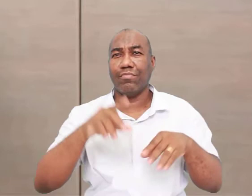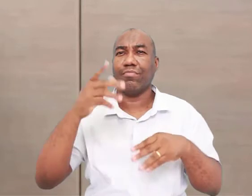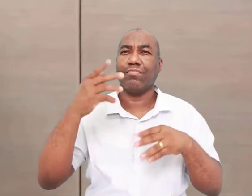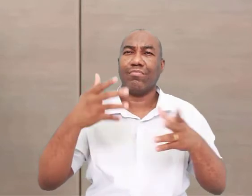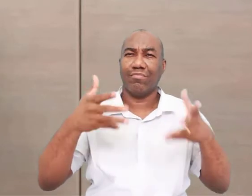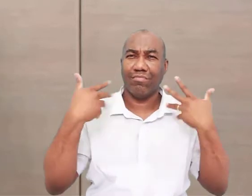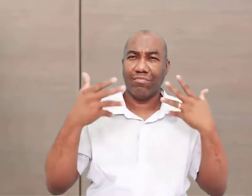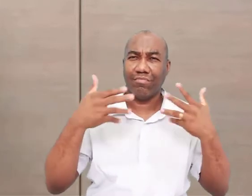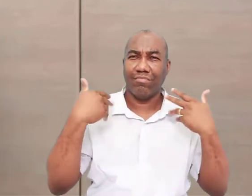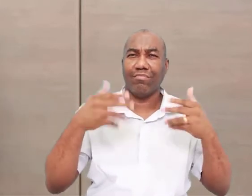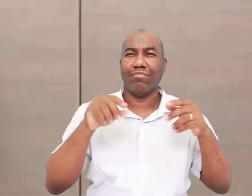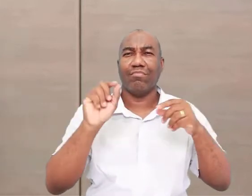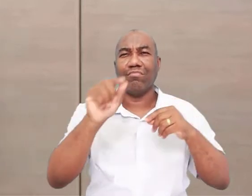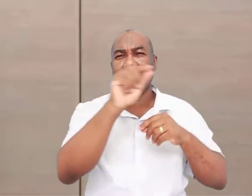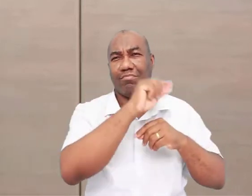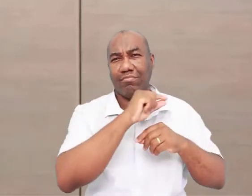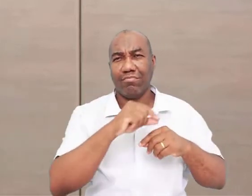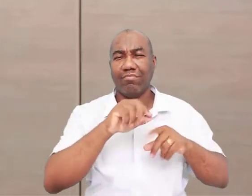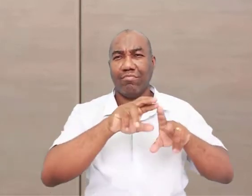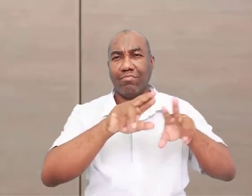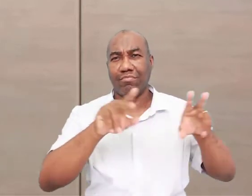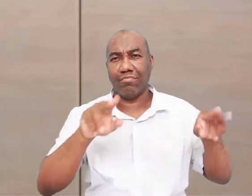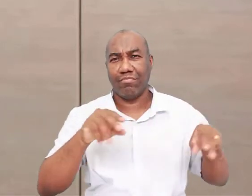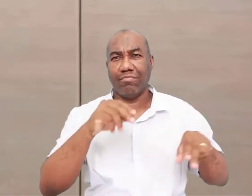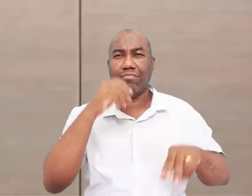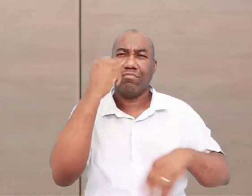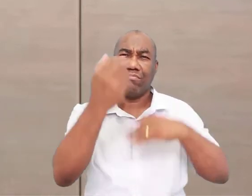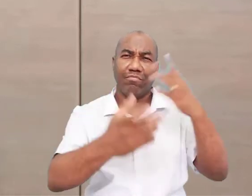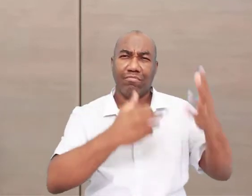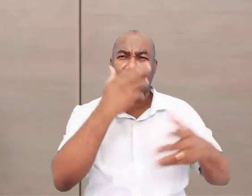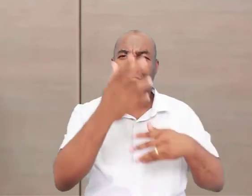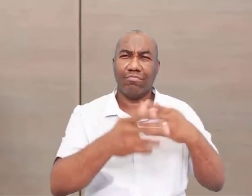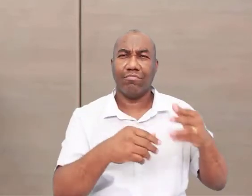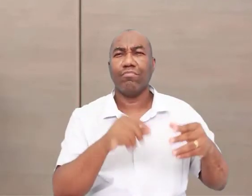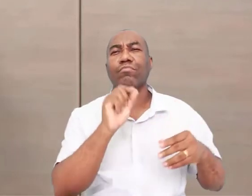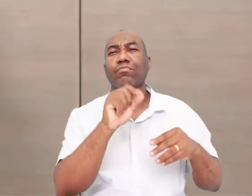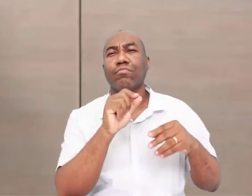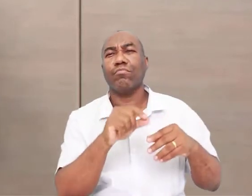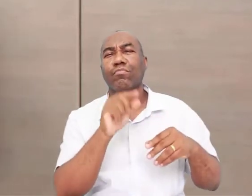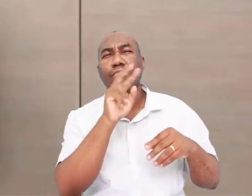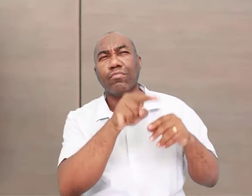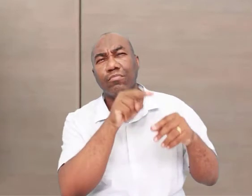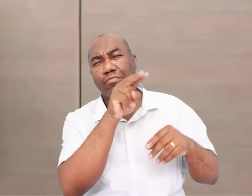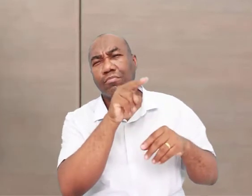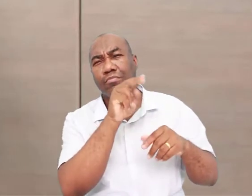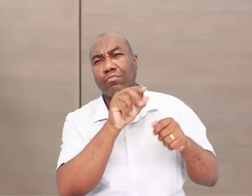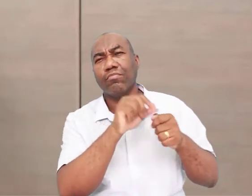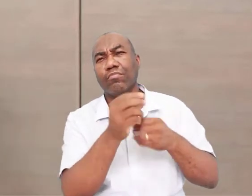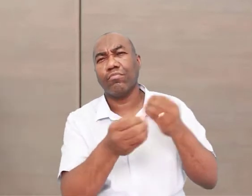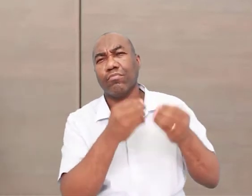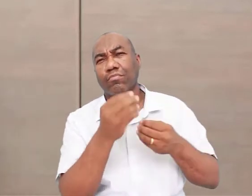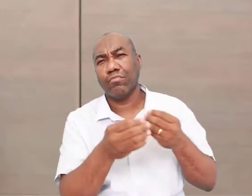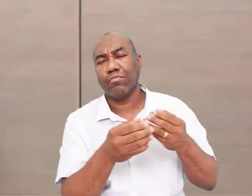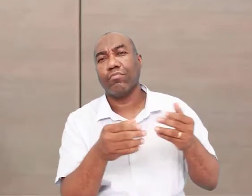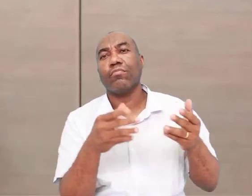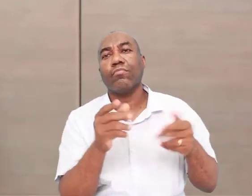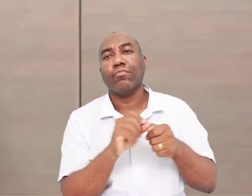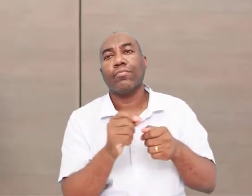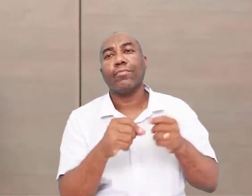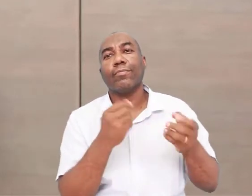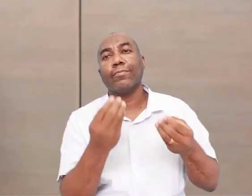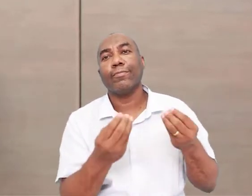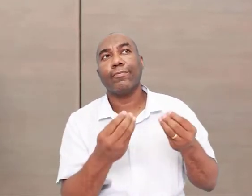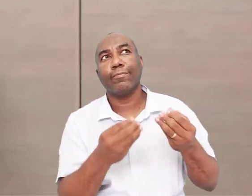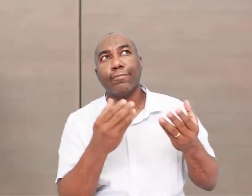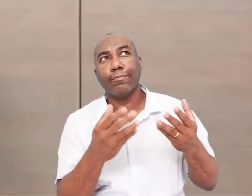do calor em determinados ambientes, né? A floresta pegava o fogo e aí eles utilizavam aquilo. Eles aprenderam a utilizar em favor